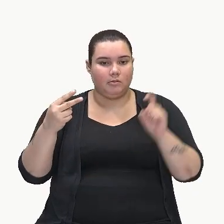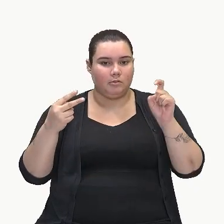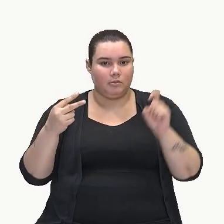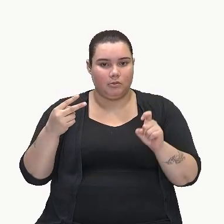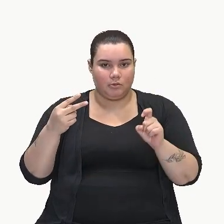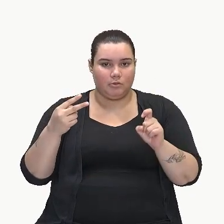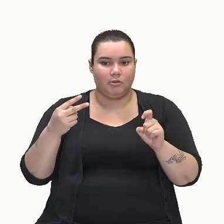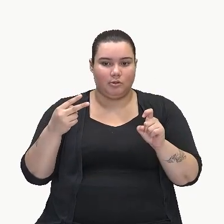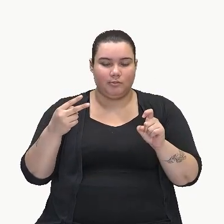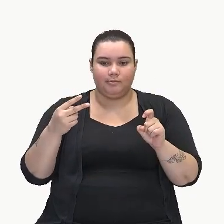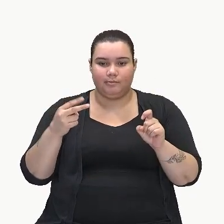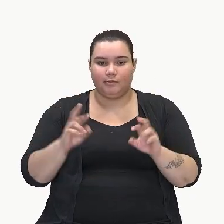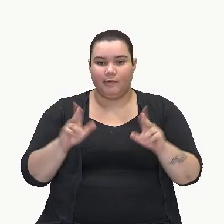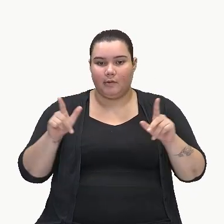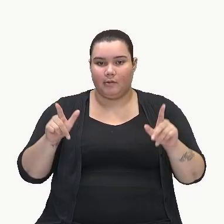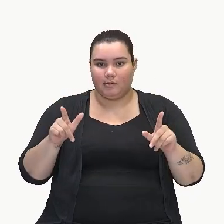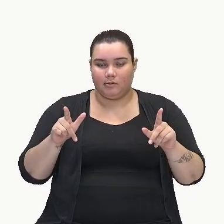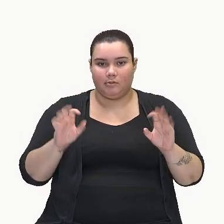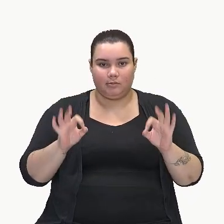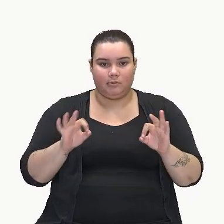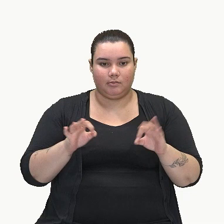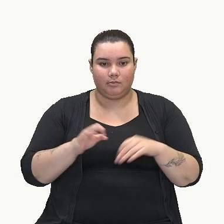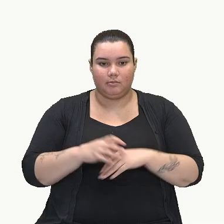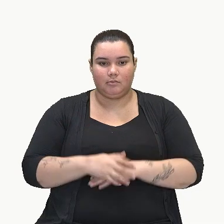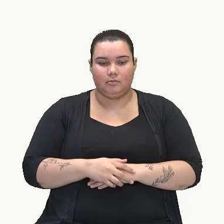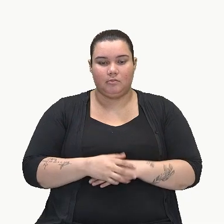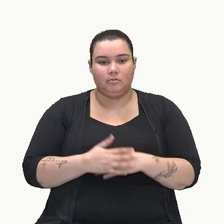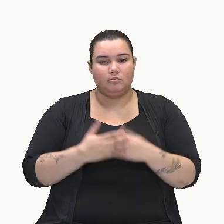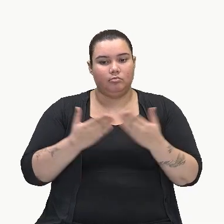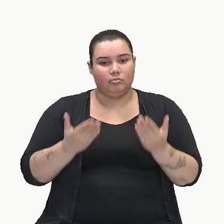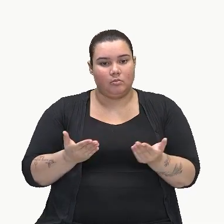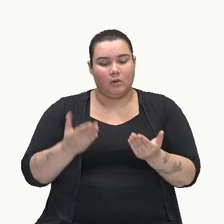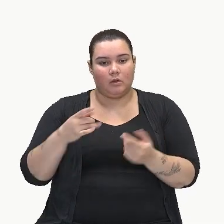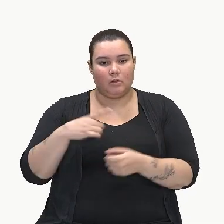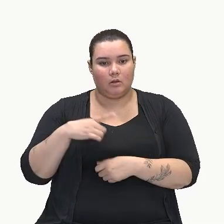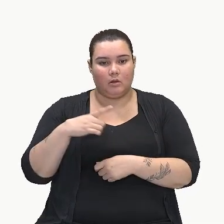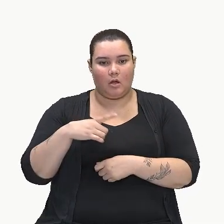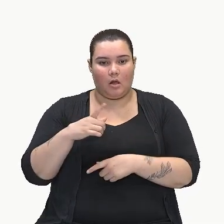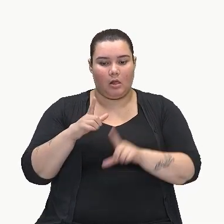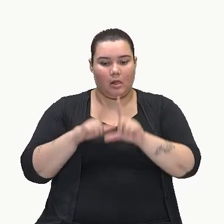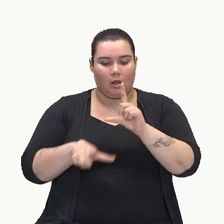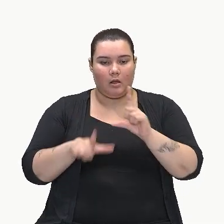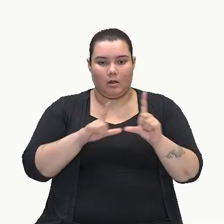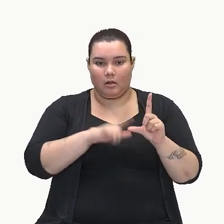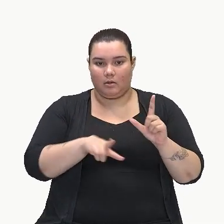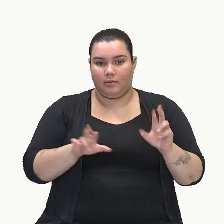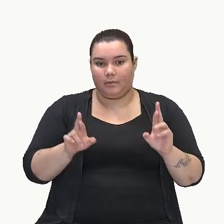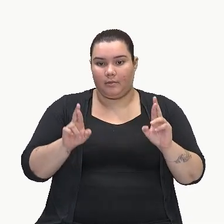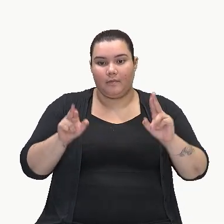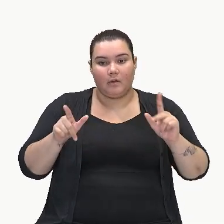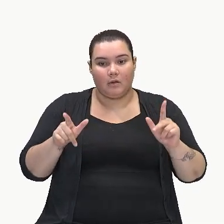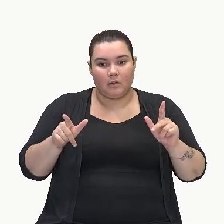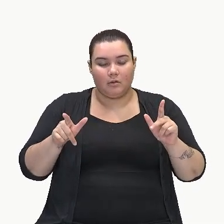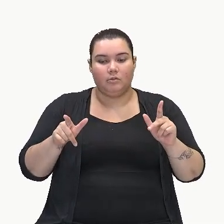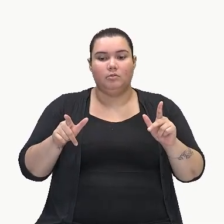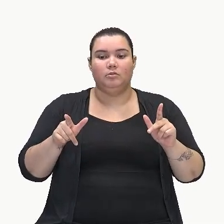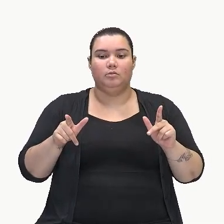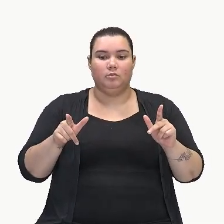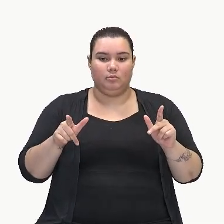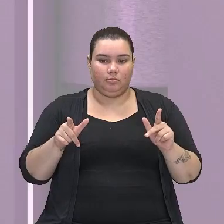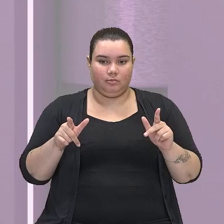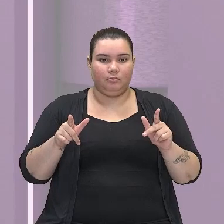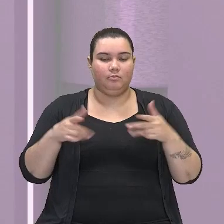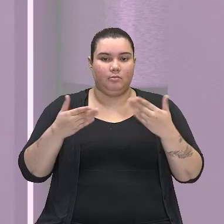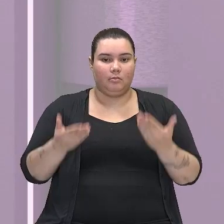somente x, ok? E aí, como eles possuem partes literais diferentes, tá? Por quê?